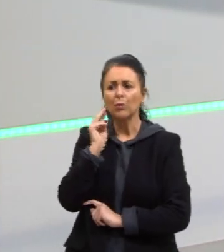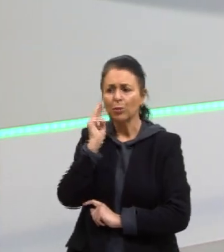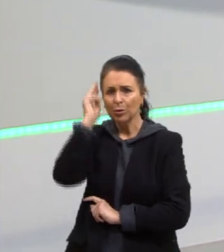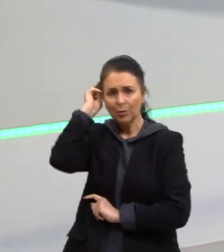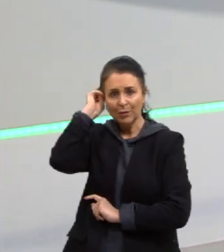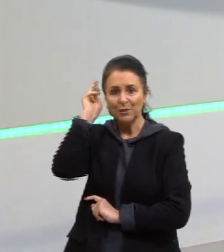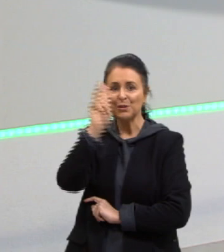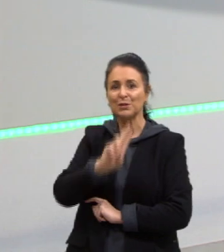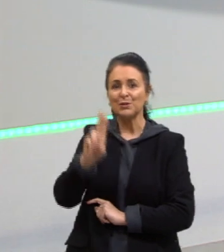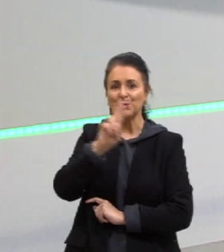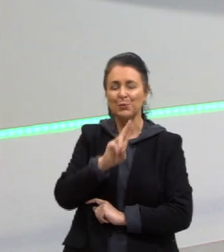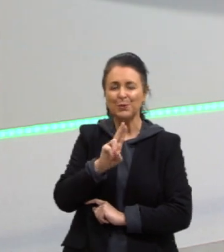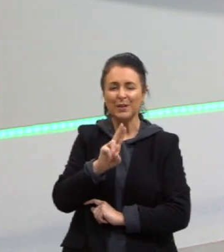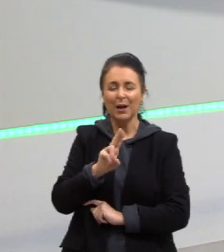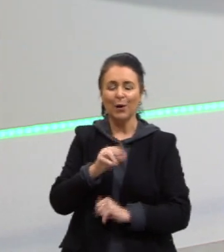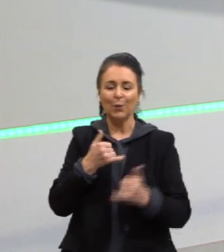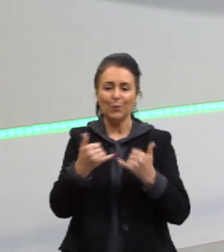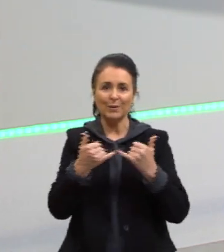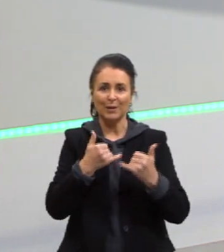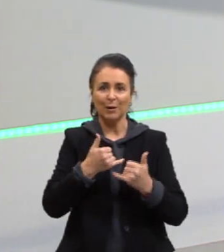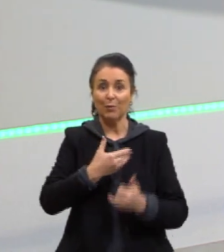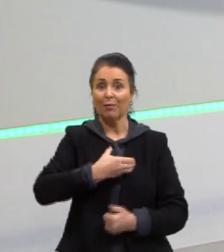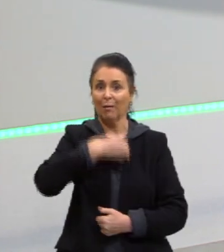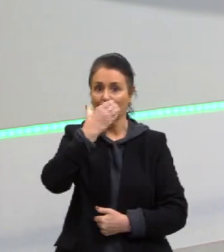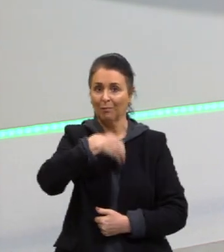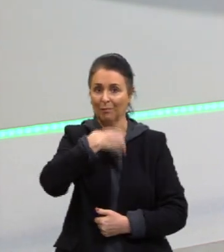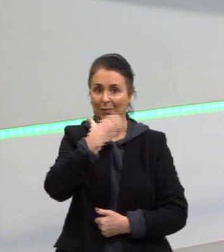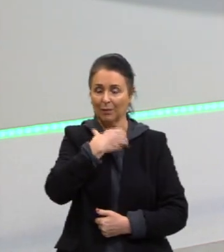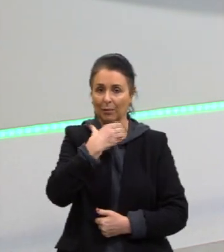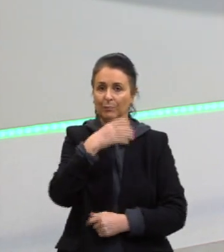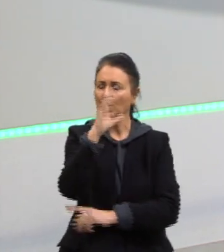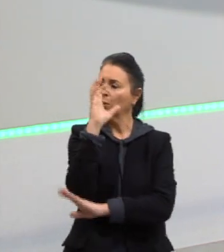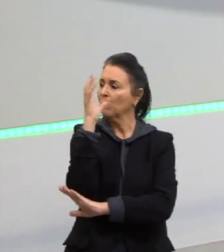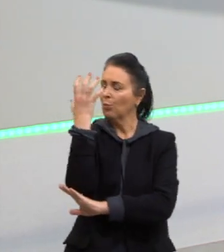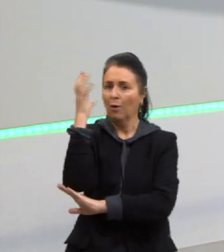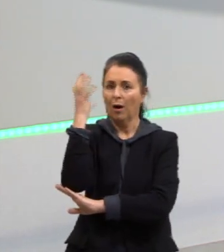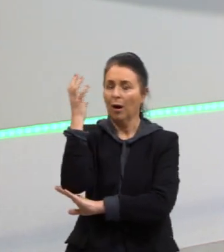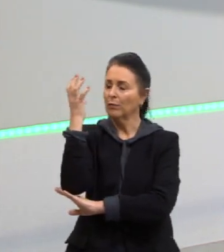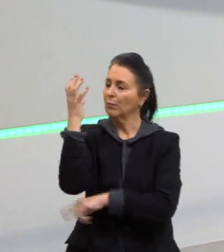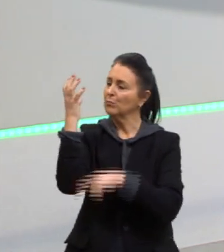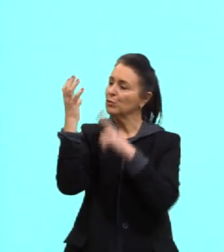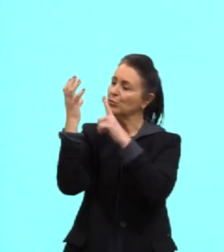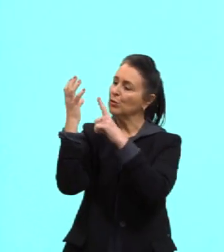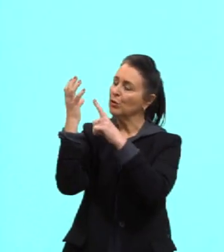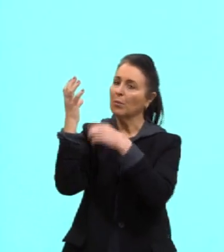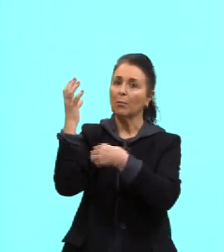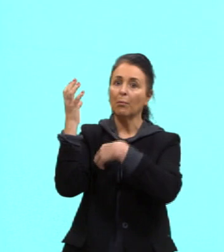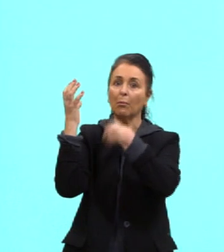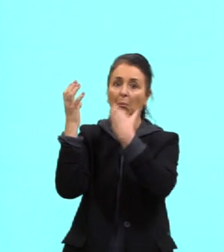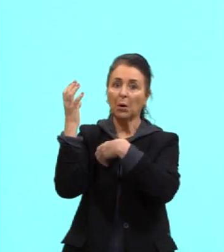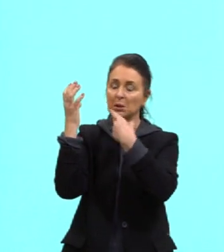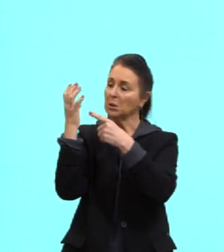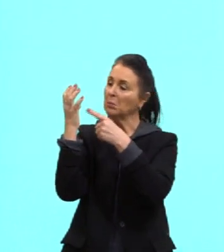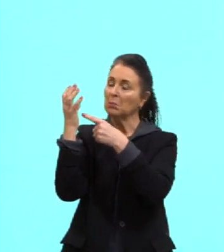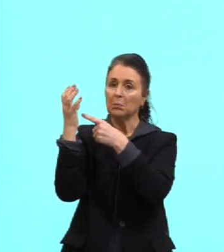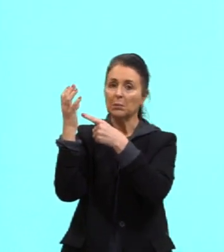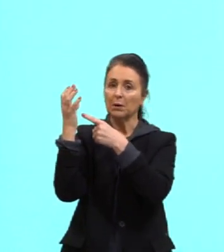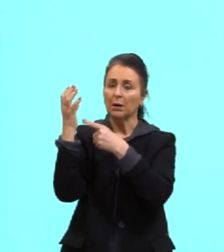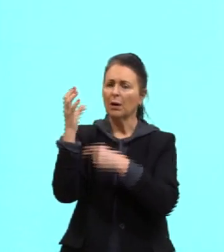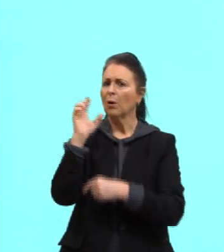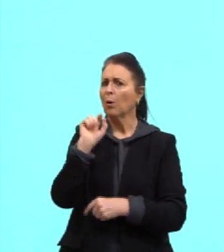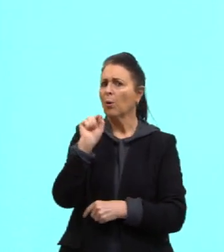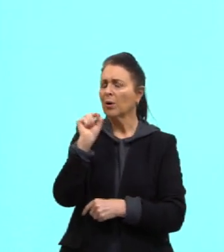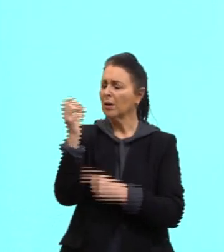esse exemplo aqui da maçã para ilustrar. Então, gente tem uma árvore, tem uma maçã aqui paradinha na árvore. O que